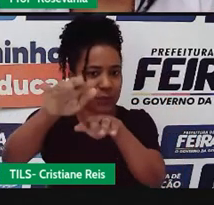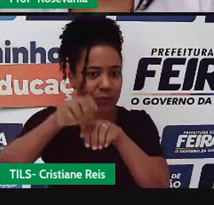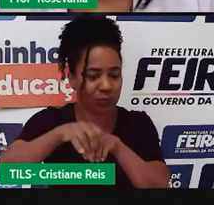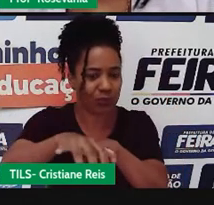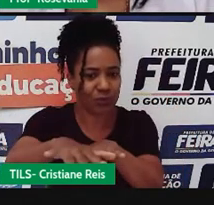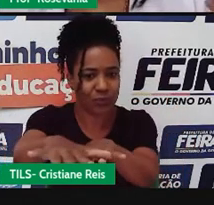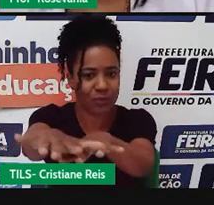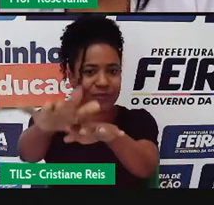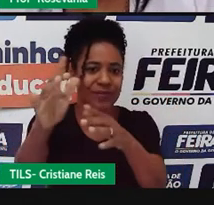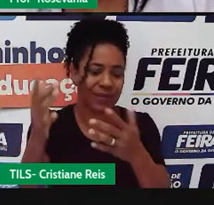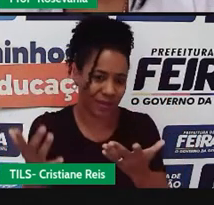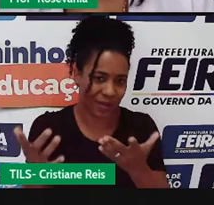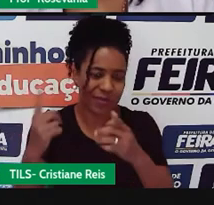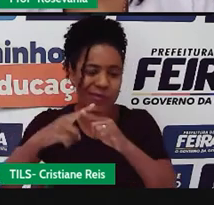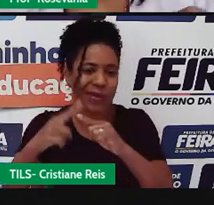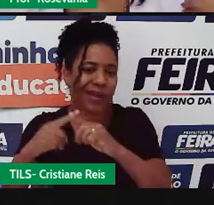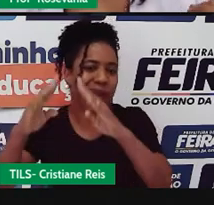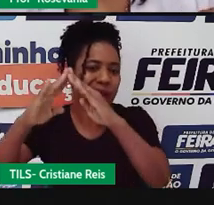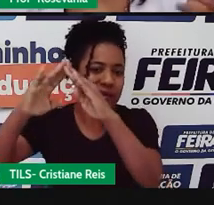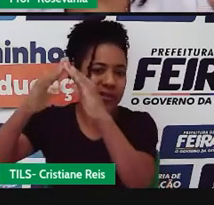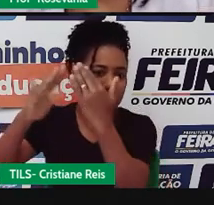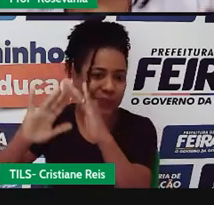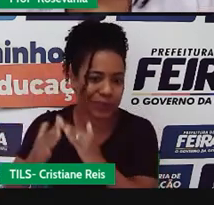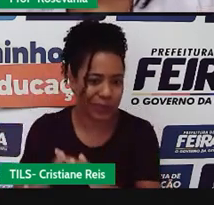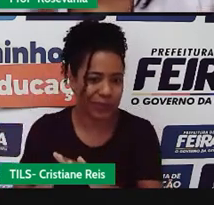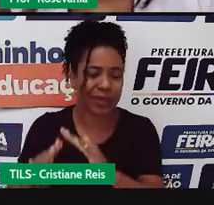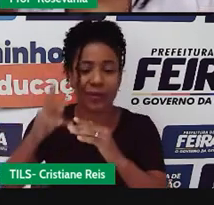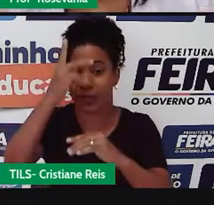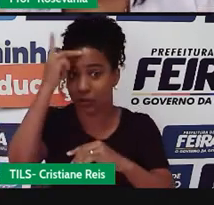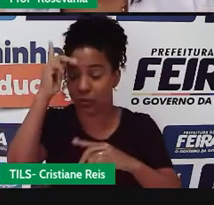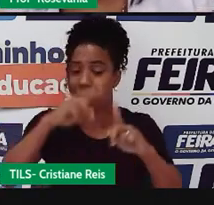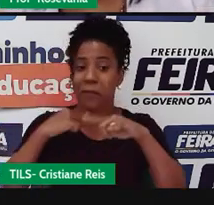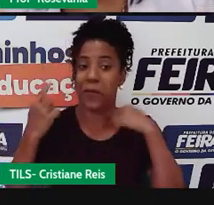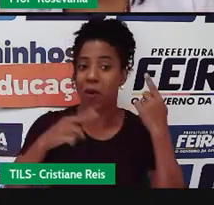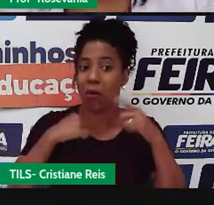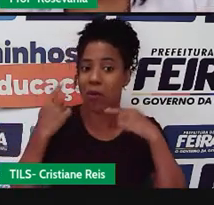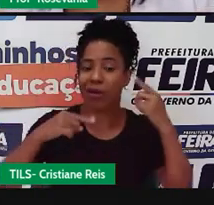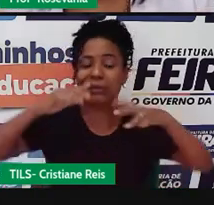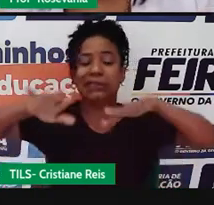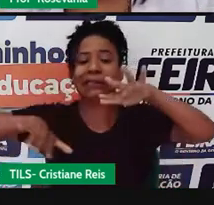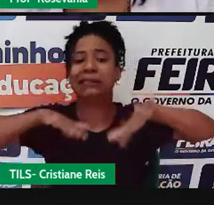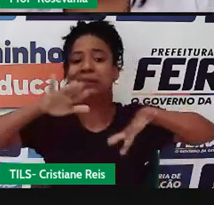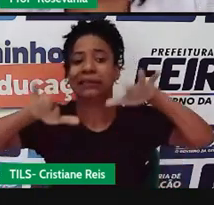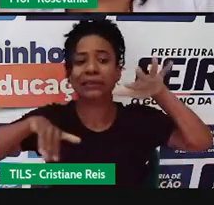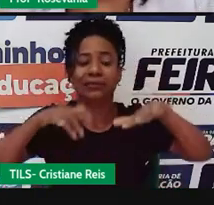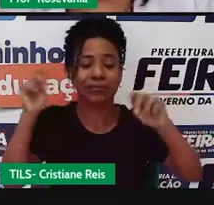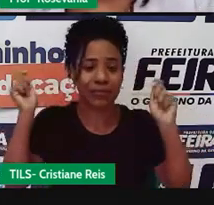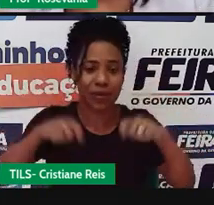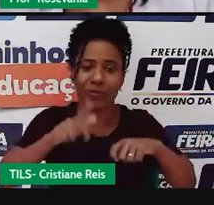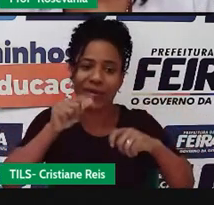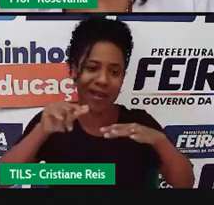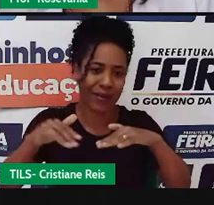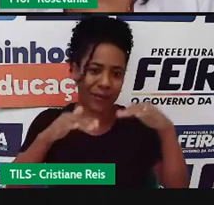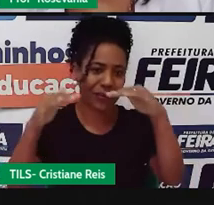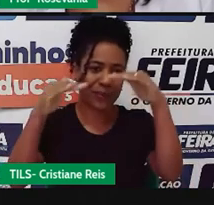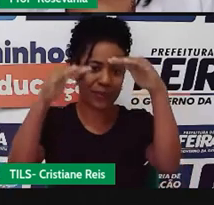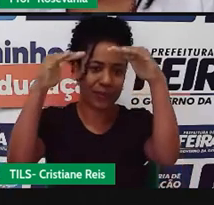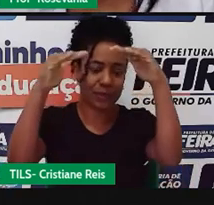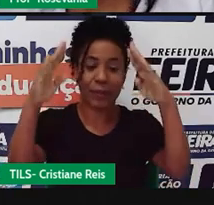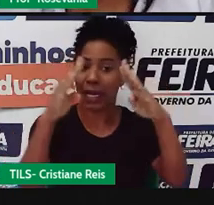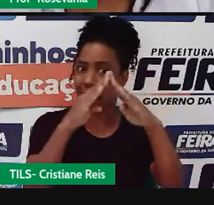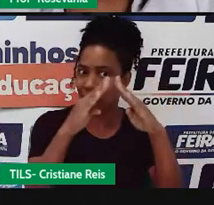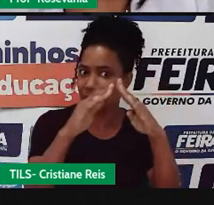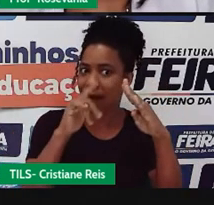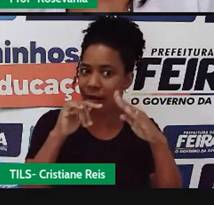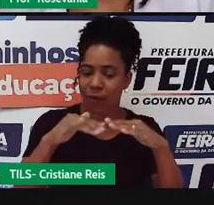gerando perdas econômicas, né, de vidas humanas e nem da, digamos assim, dos bens, das pessoas. Mas, em